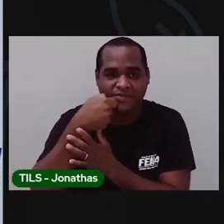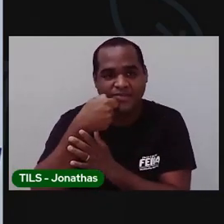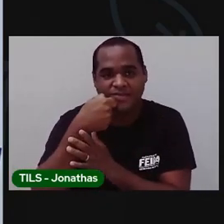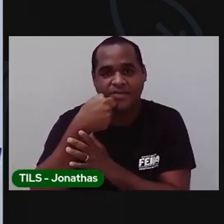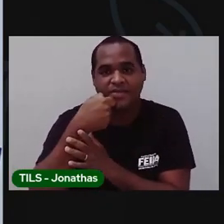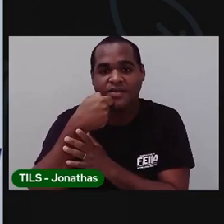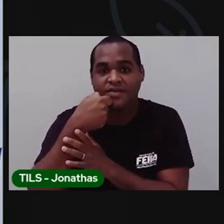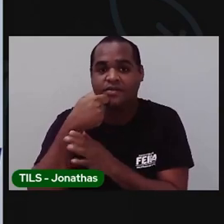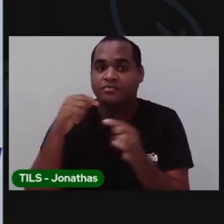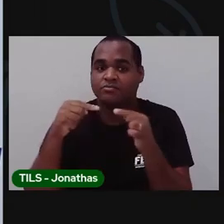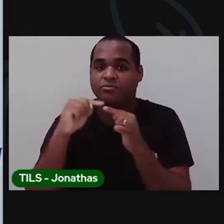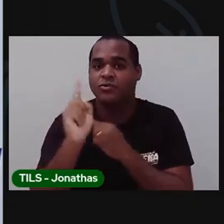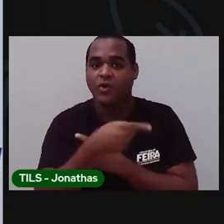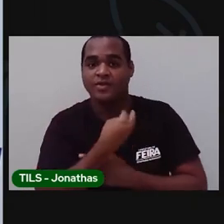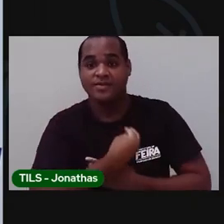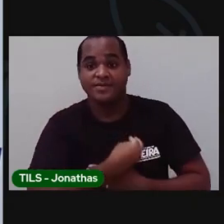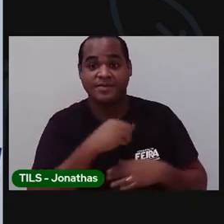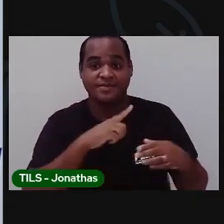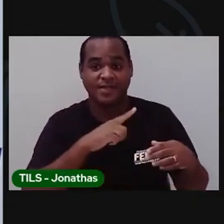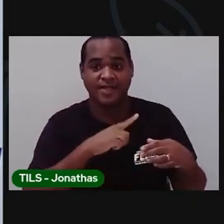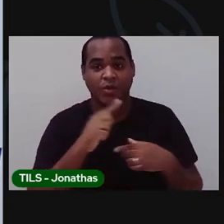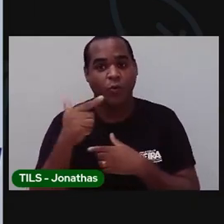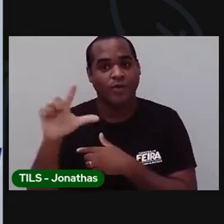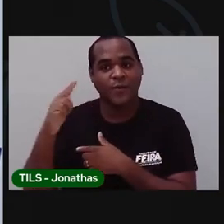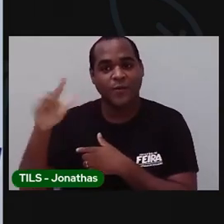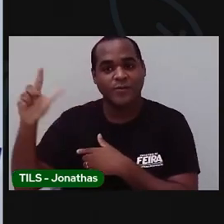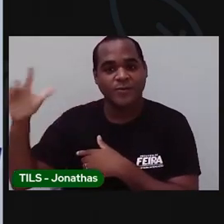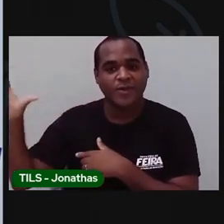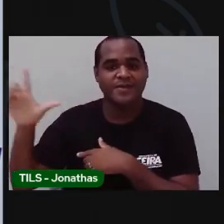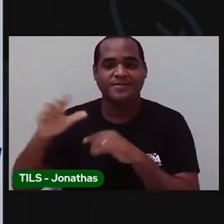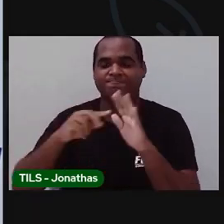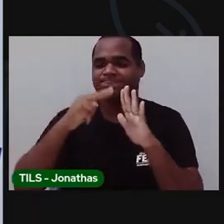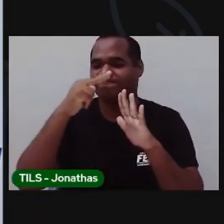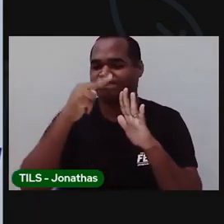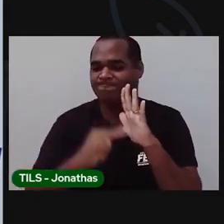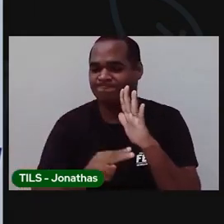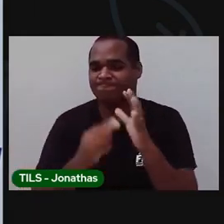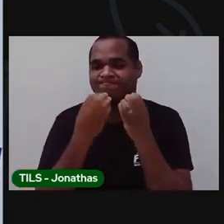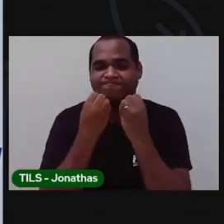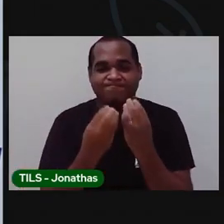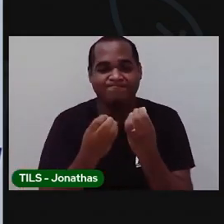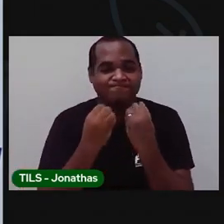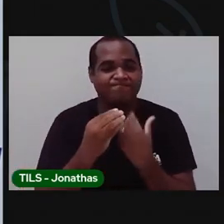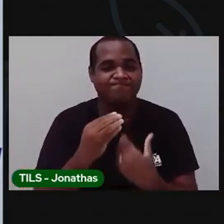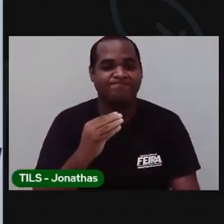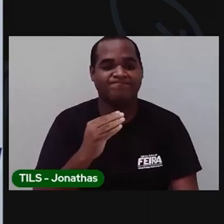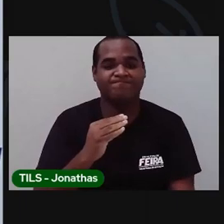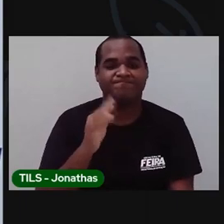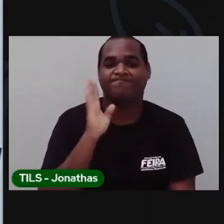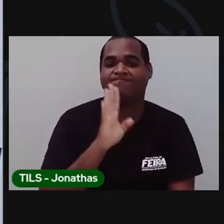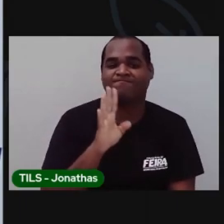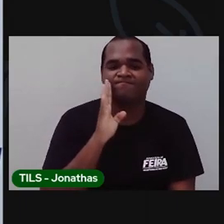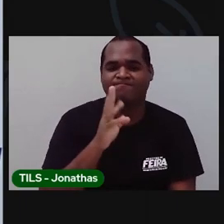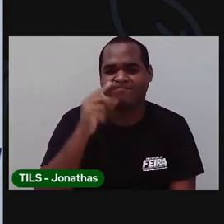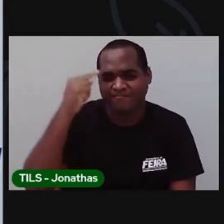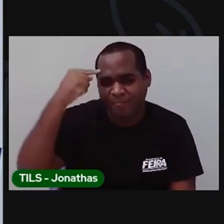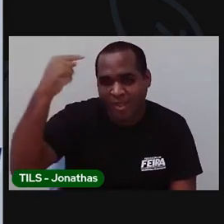tivemos também, na última aula, uma leitura muito legal. Quem lembra dessa leitura?